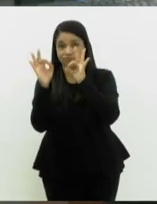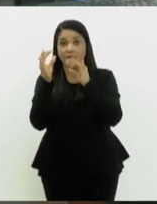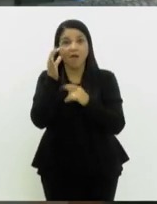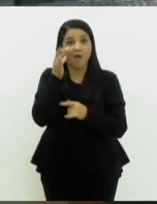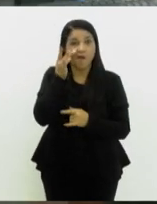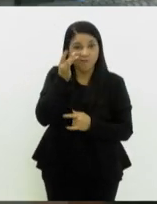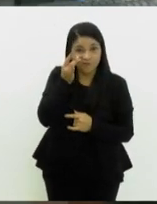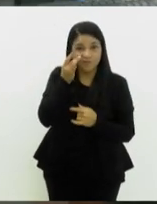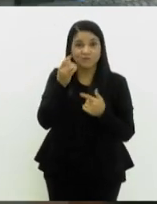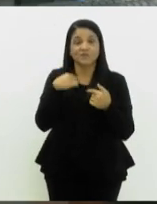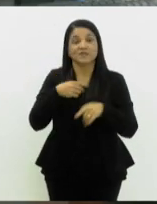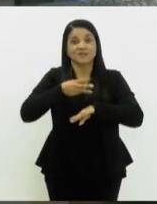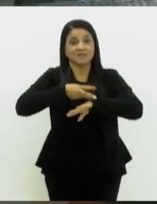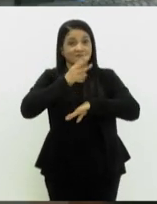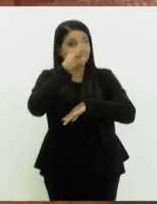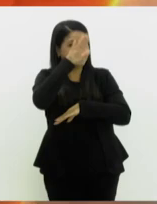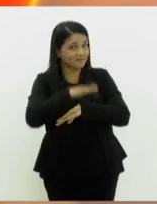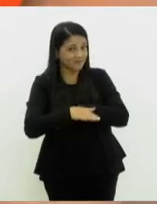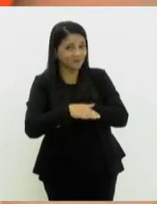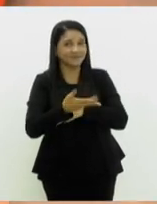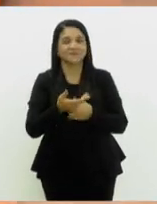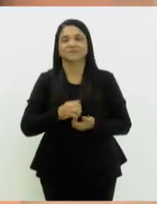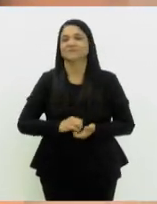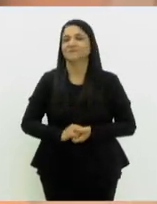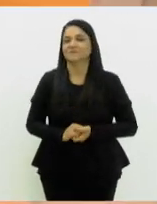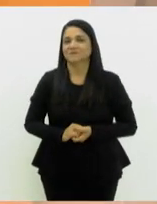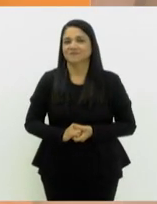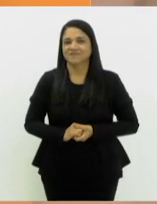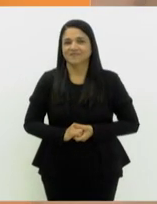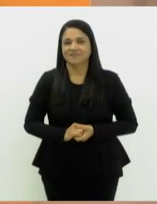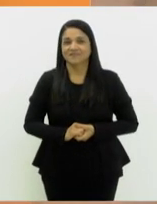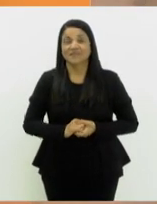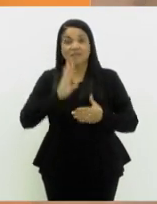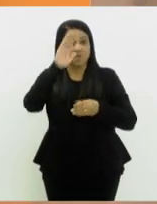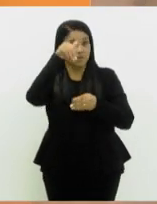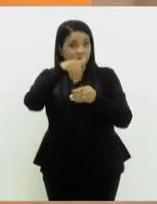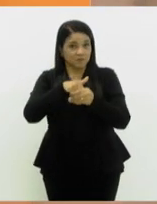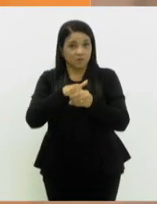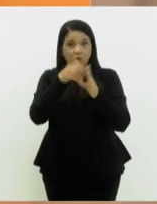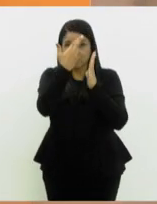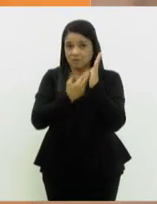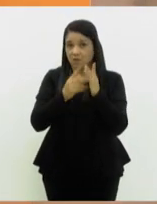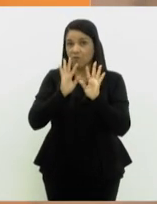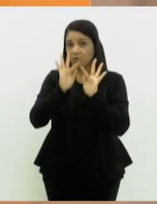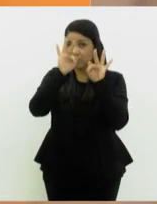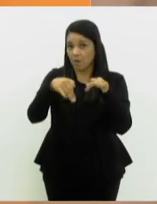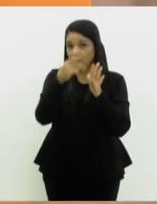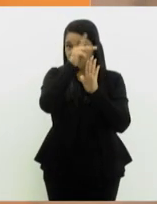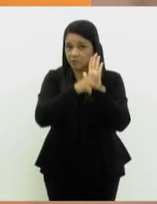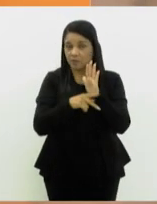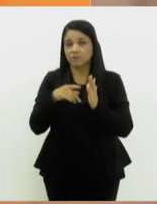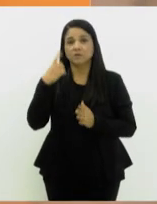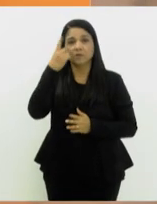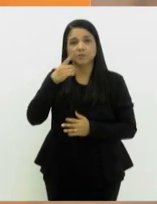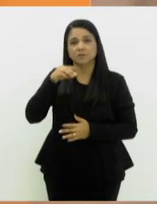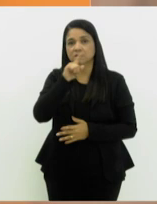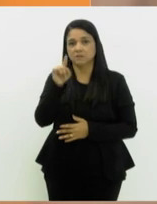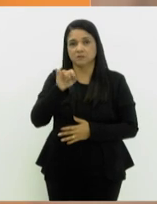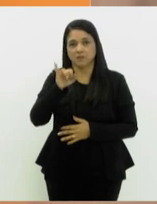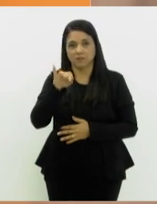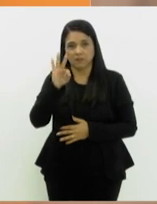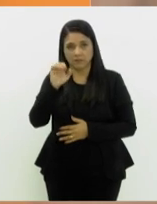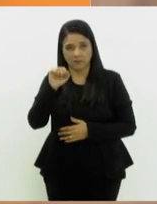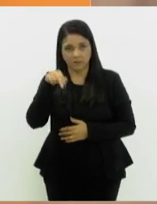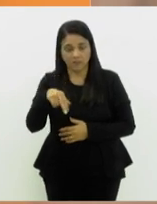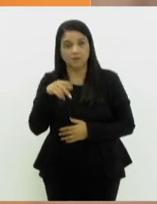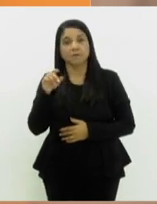a partir das 3 horas da tarde. Em votação, a redação final do projeto das deputadas Eidan e Marina,